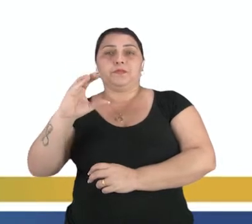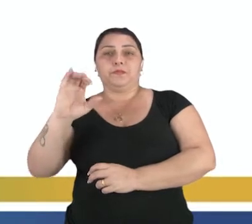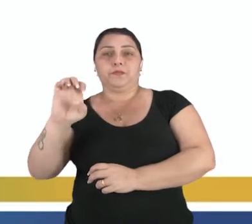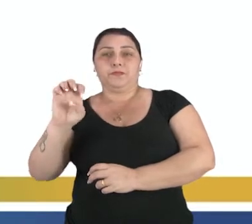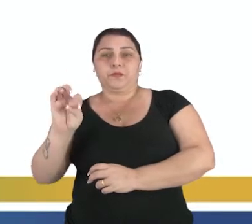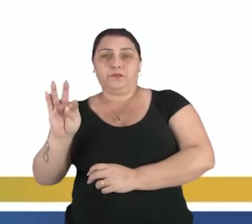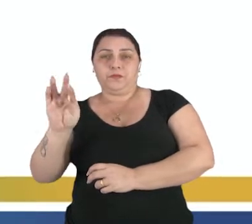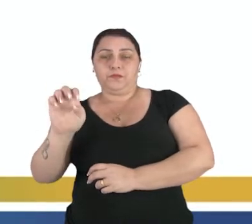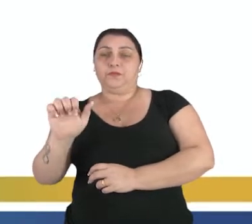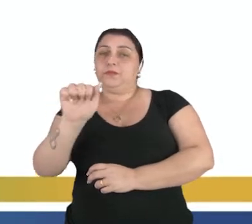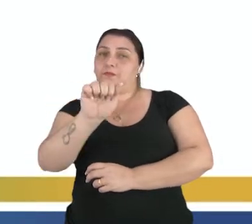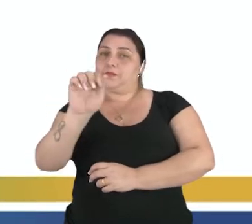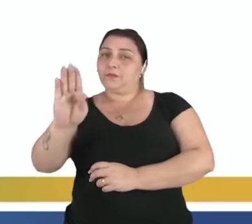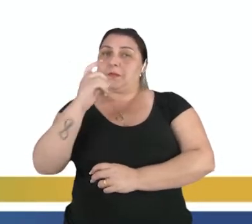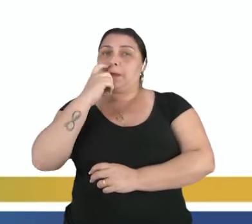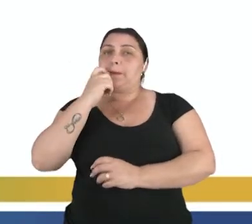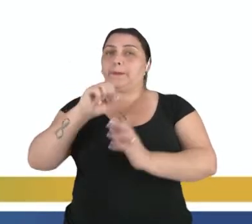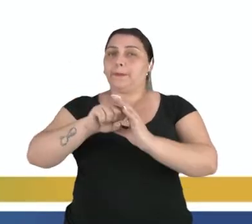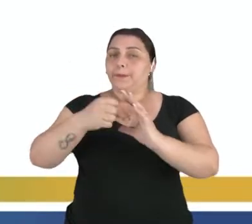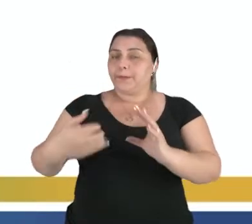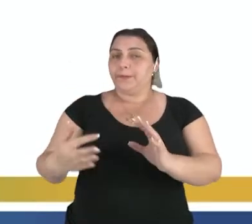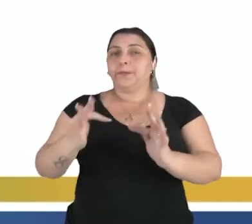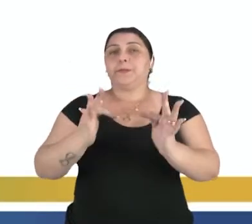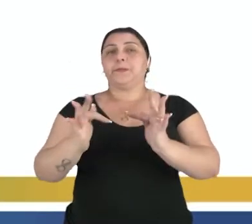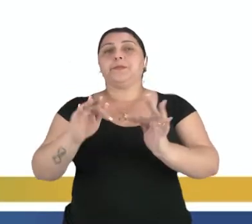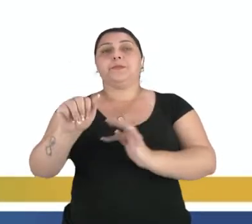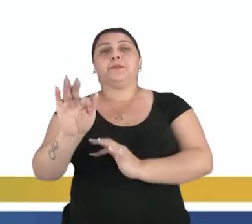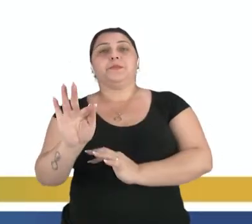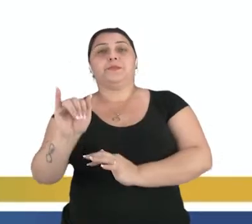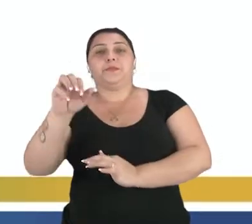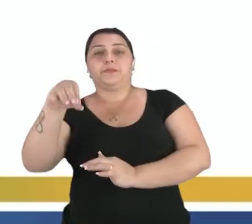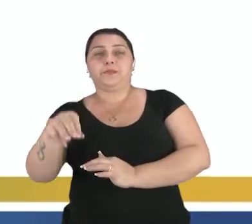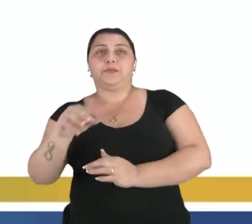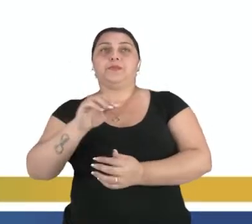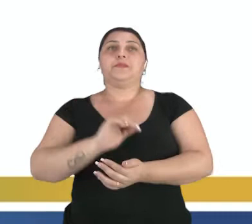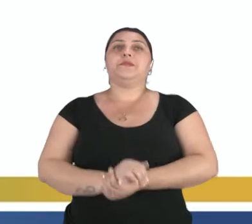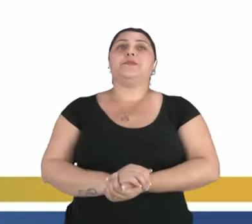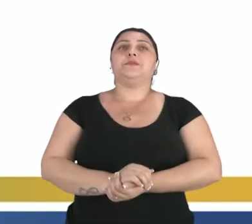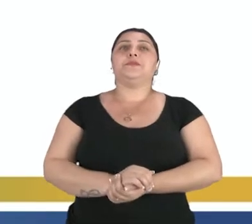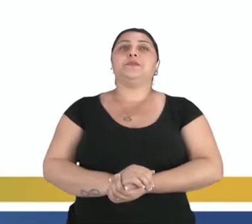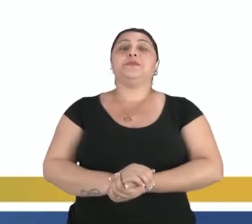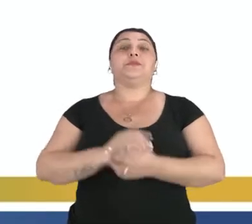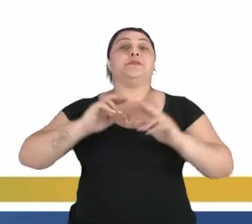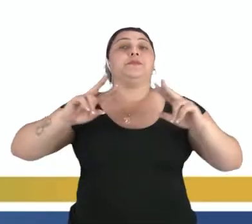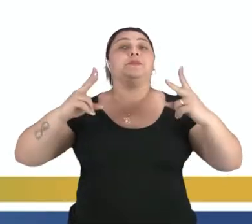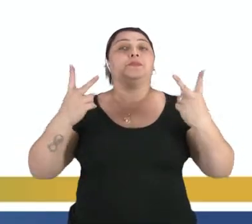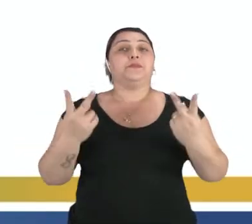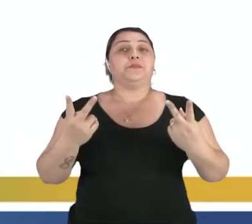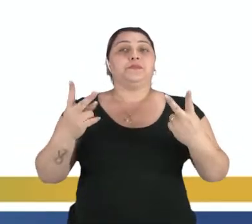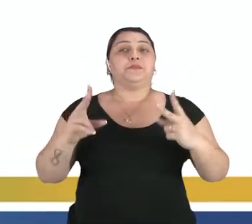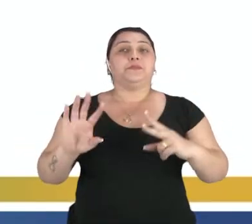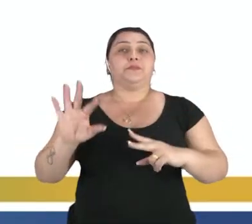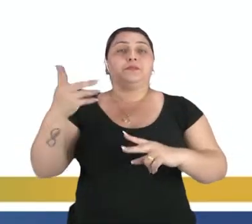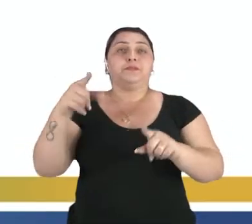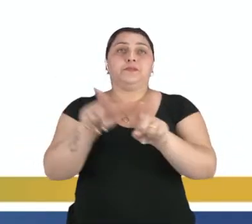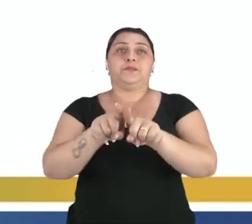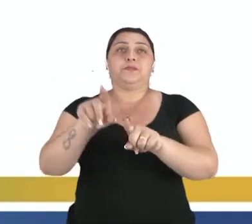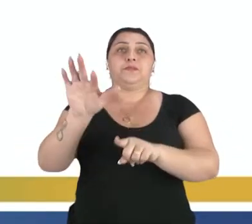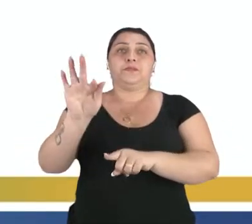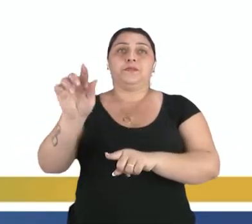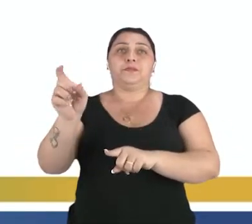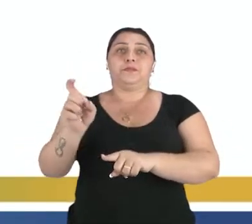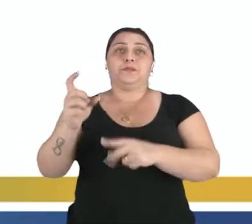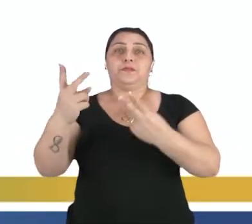do coeficiente b, que é característica da função afim. Da mesma forma, isso acontece para f de x